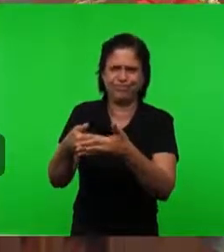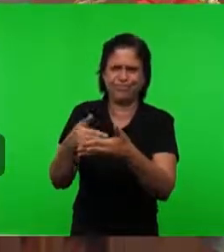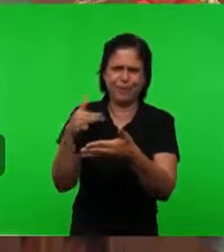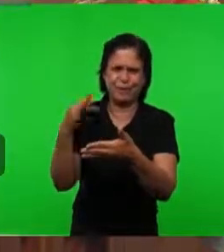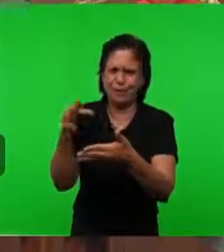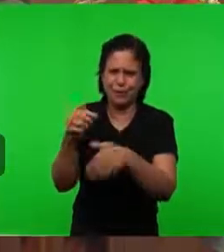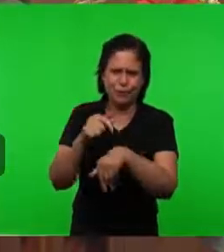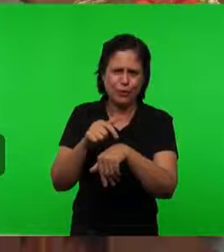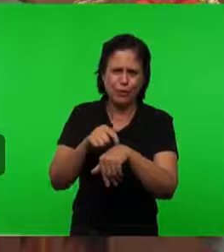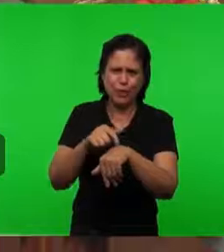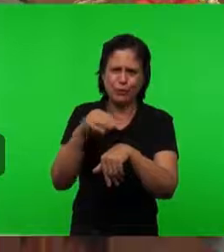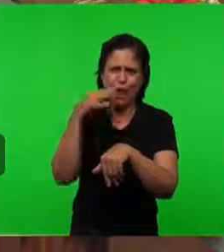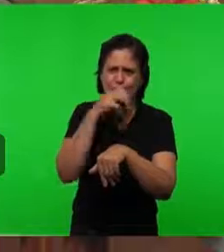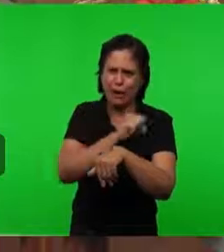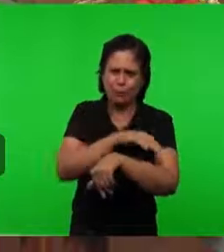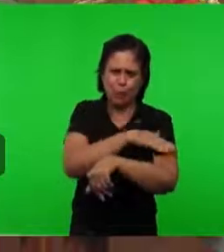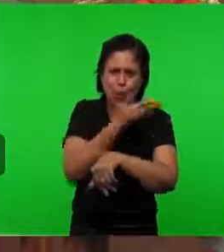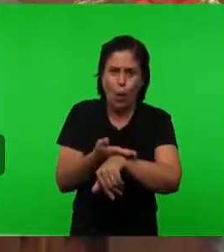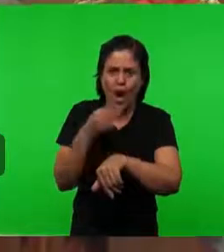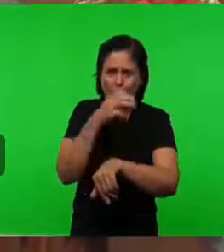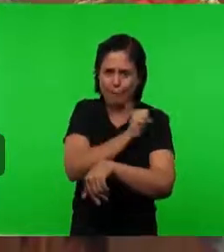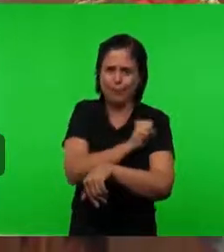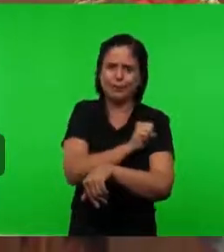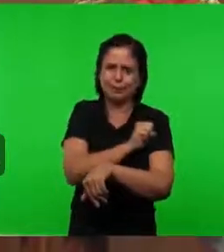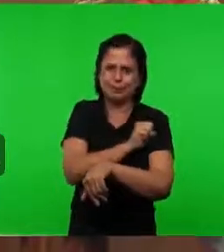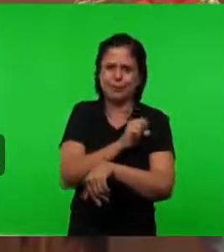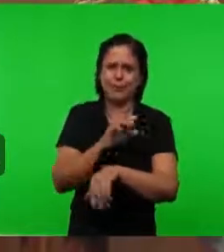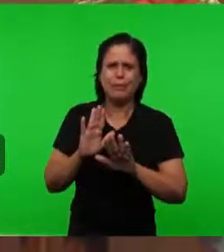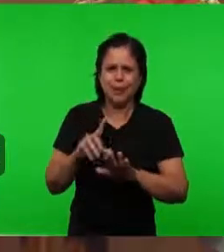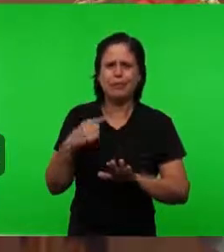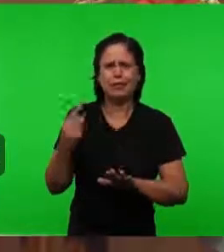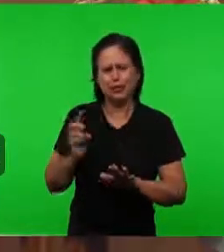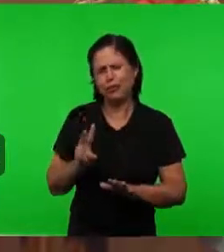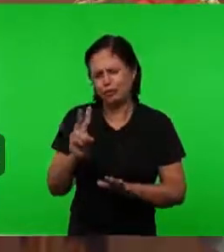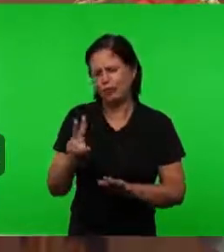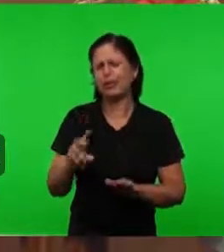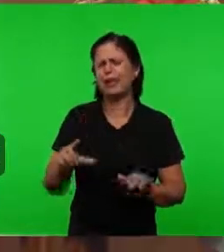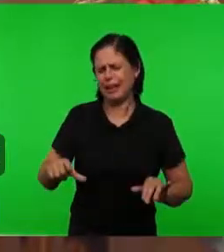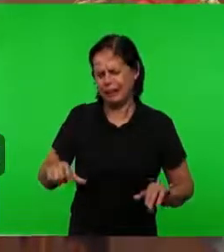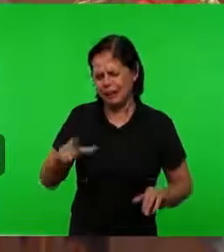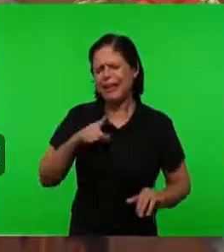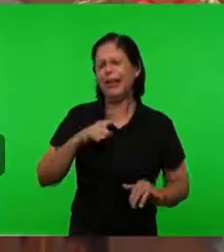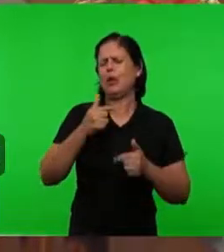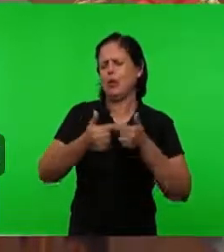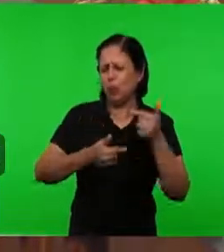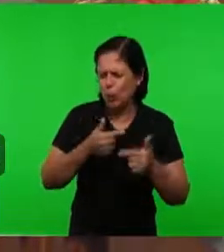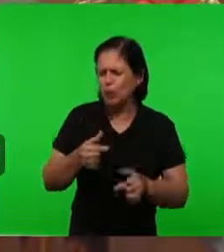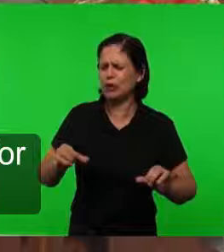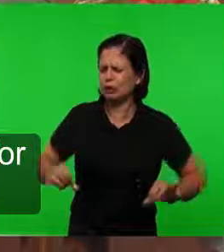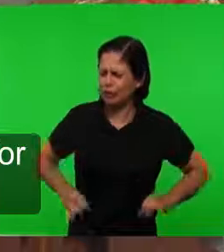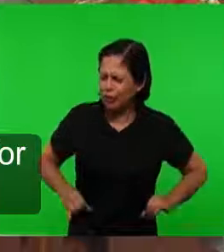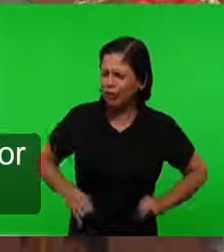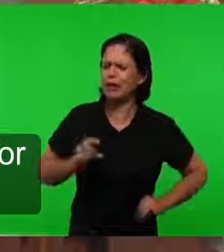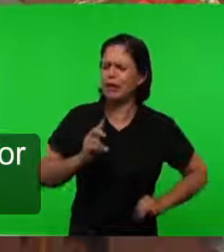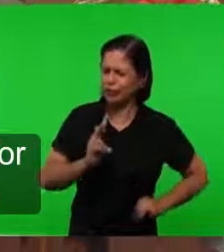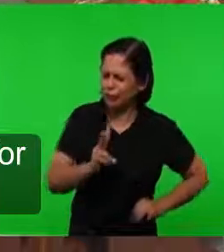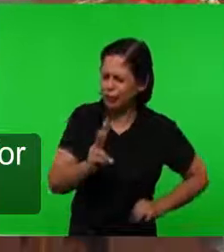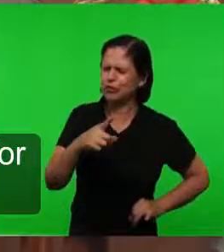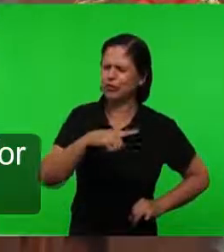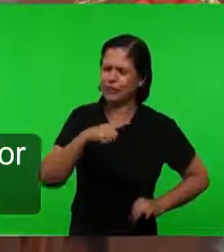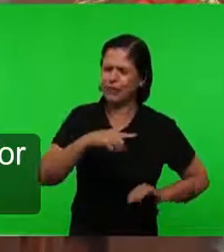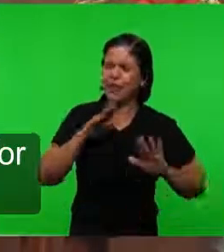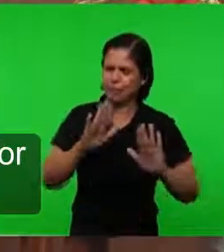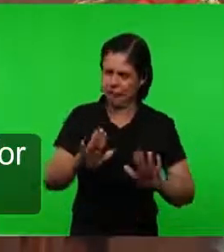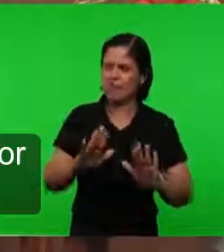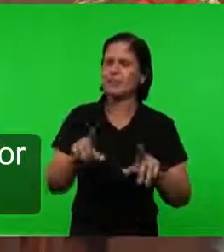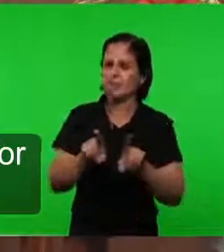São curtos Vamos continuar As dores virão As lutas Estão diante de nós Mas as vitórias